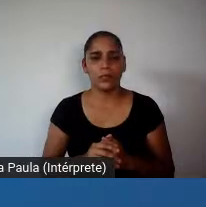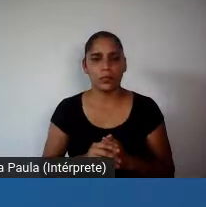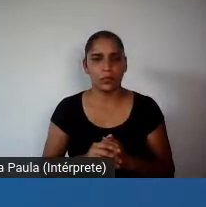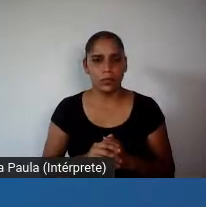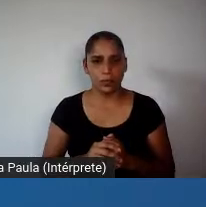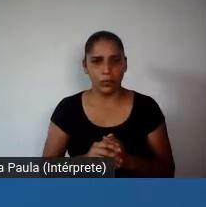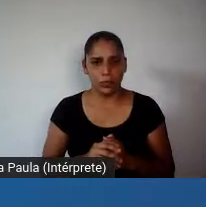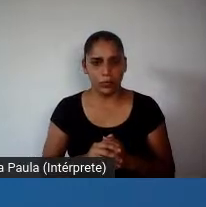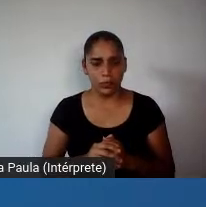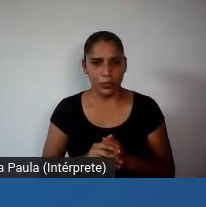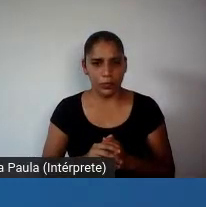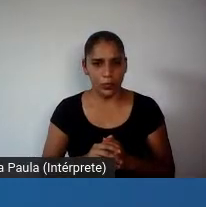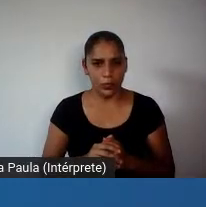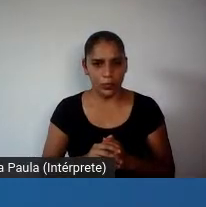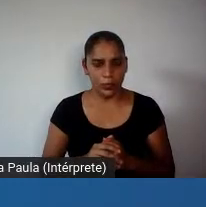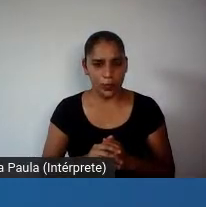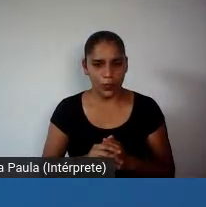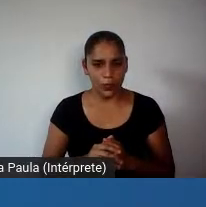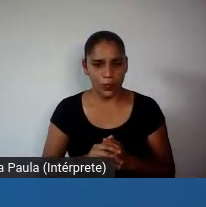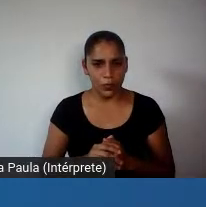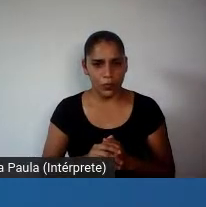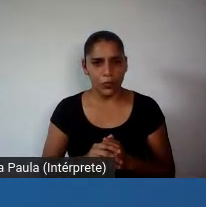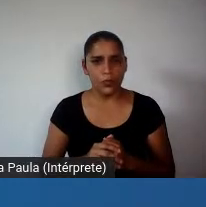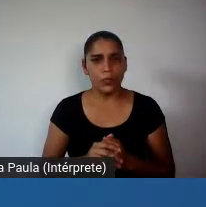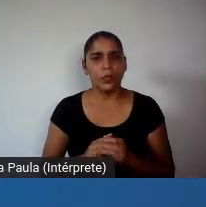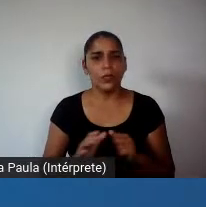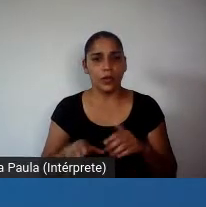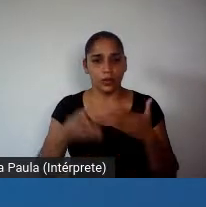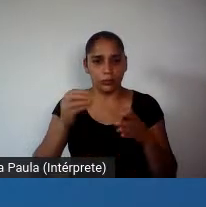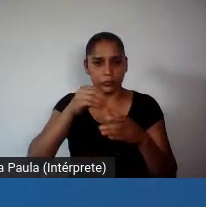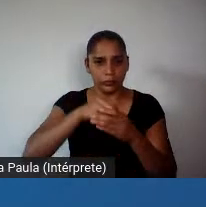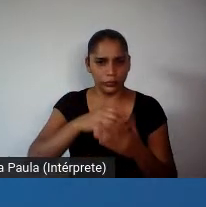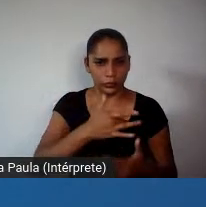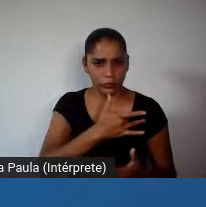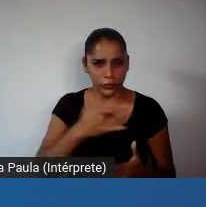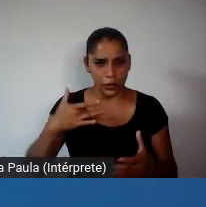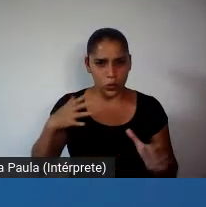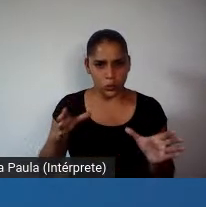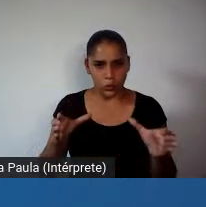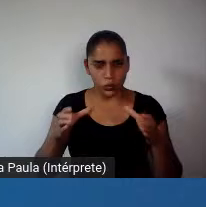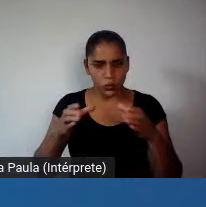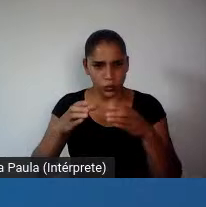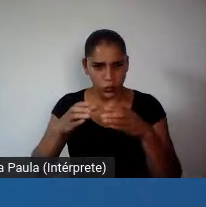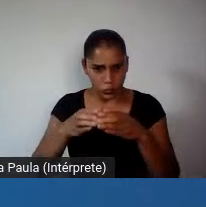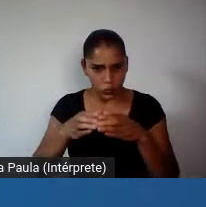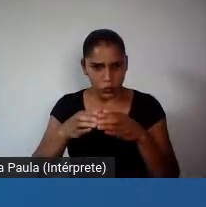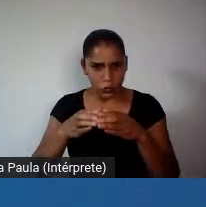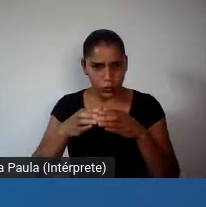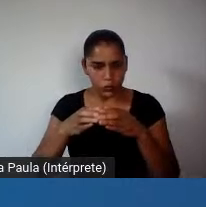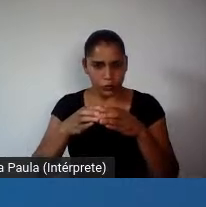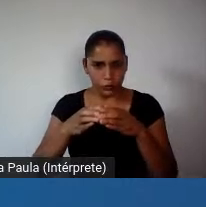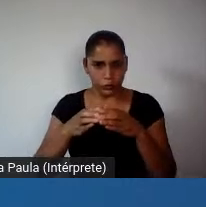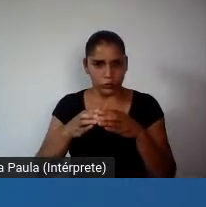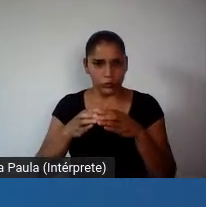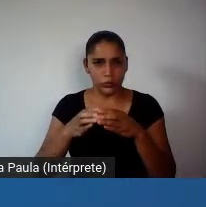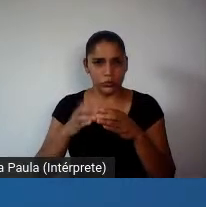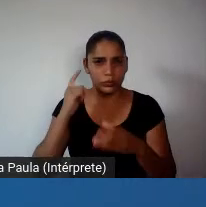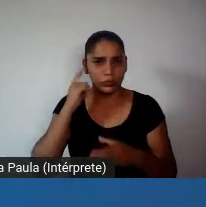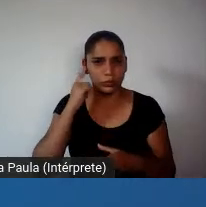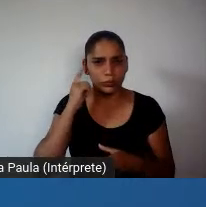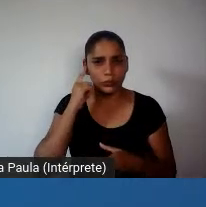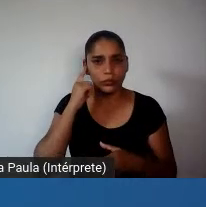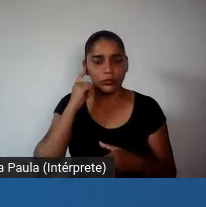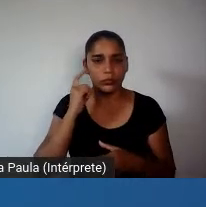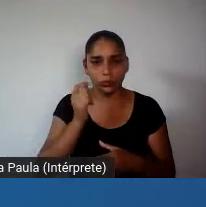fiz um esforço imenso de entrar na saúde coletiva, como diz o Piketty, nós não podemos deixar a agenda